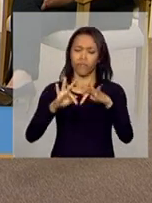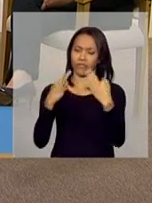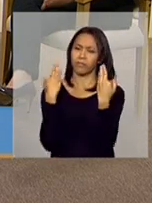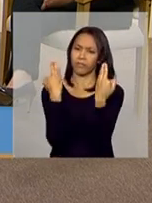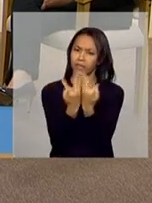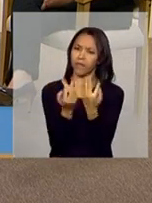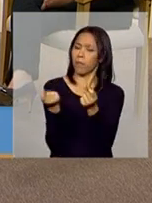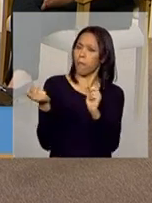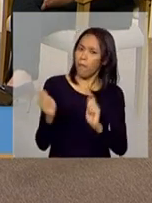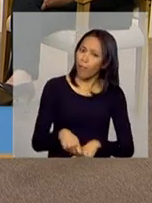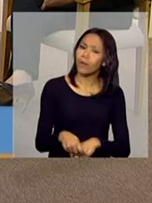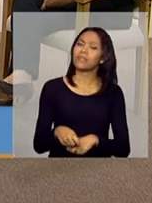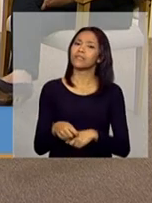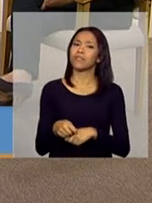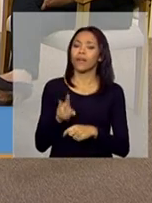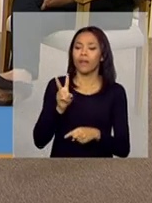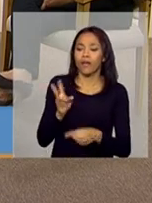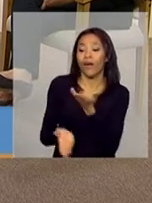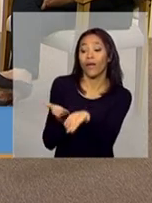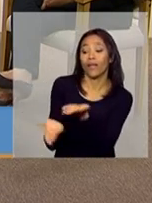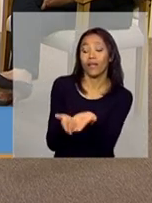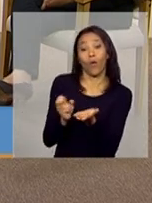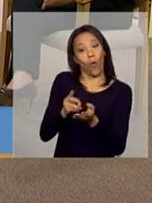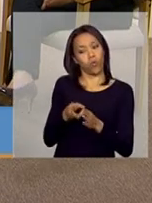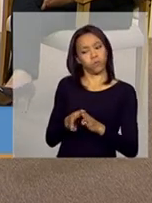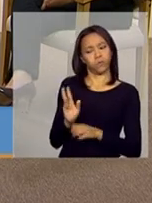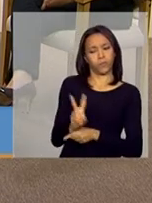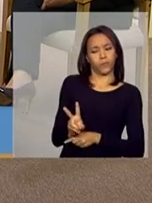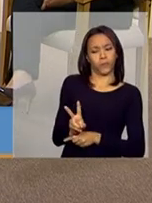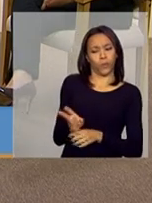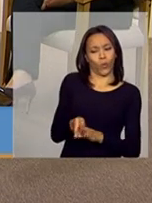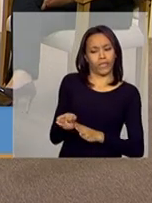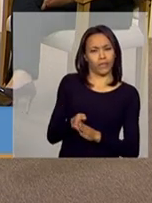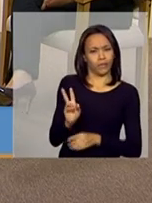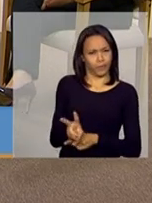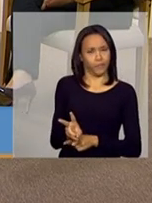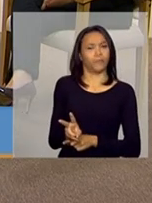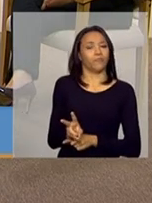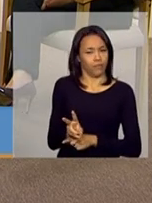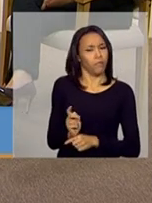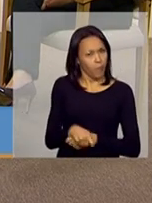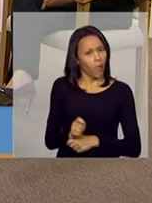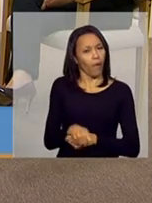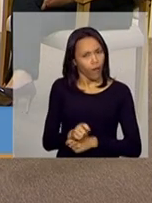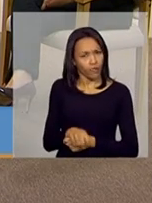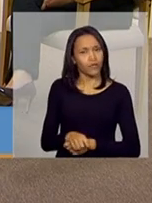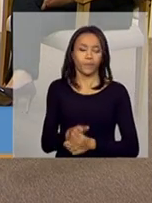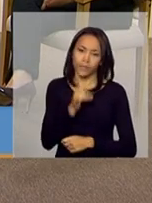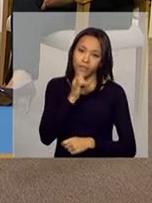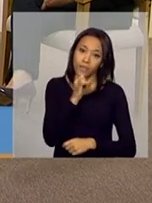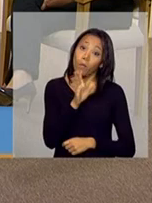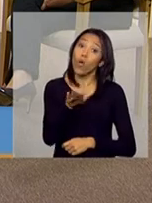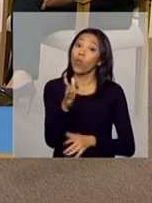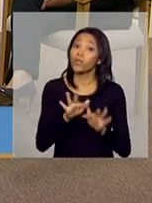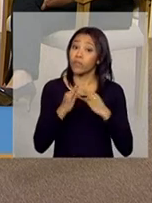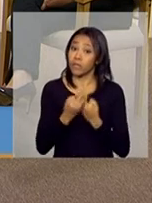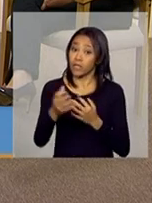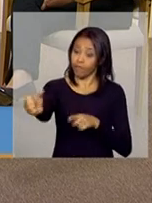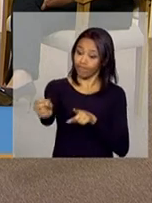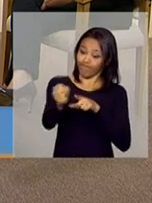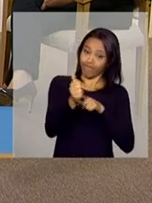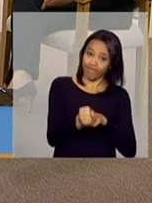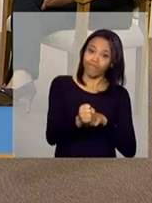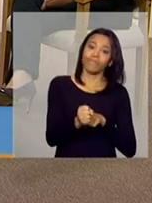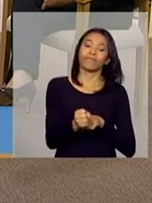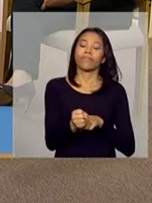tanto atendida como acompanhada, né? Então, nesse sentido, quando a família se insere no serviço, né? A partir